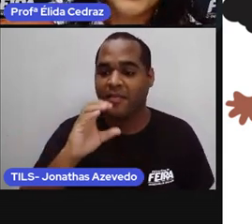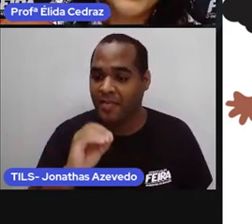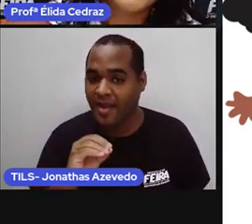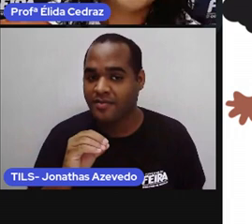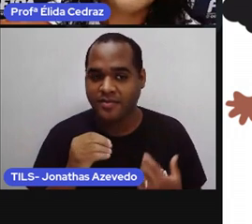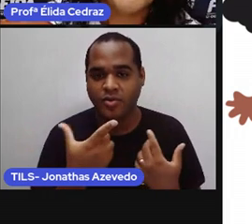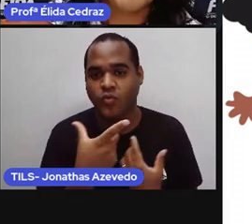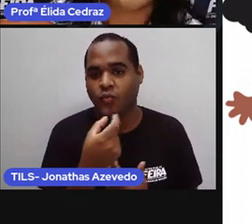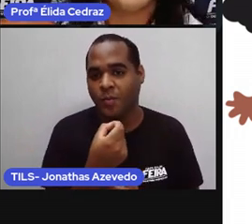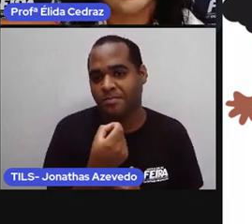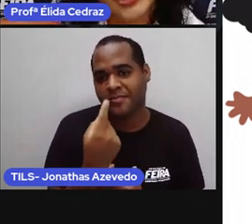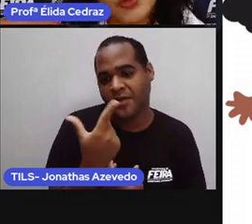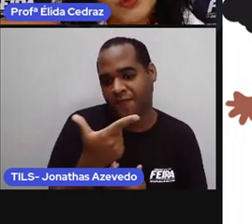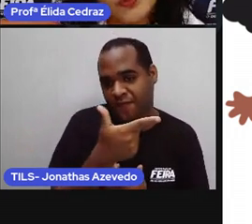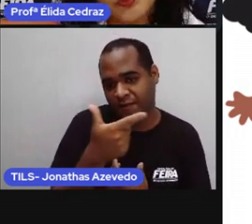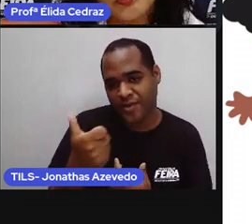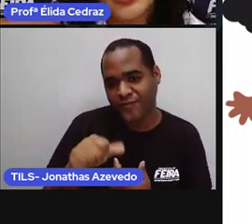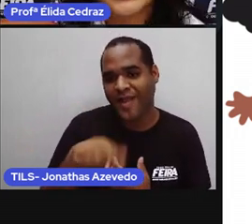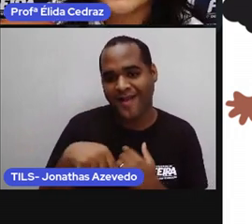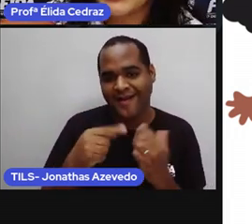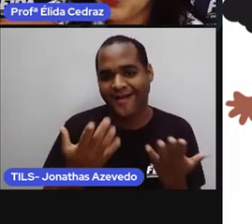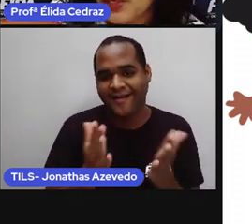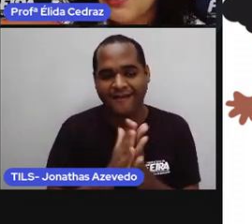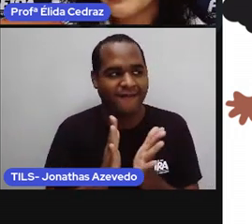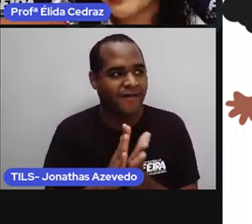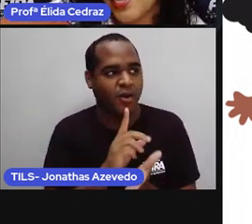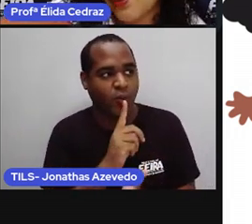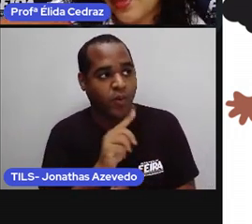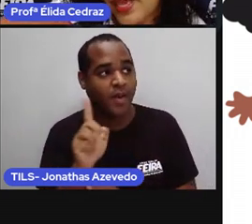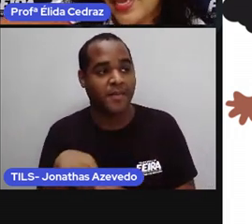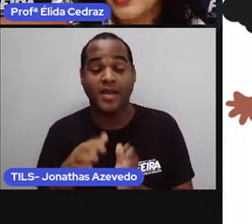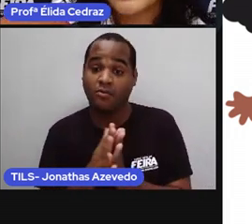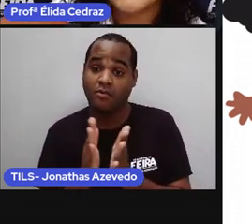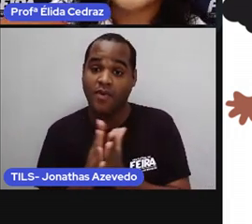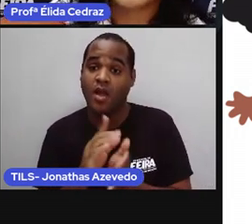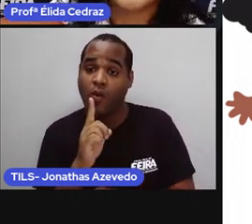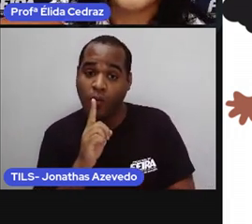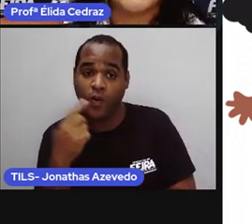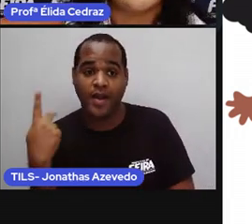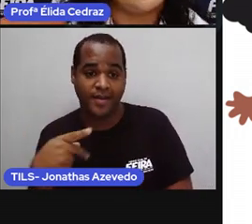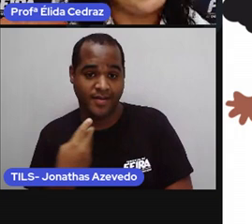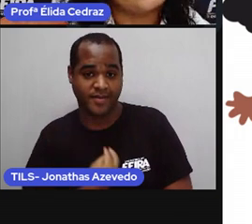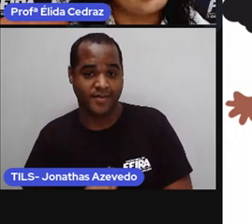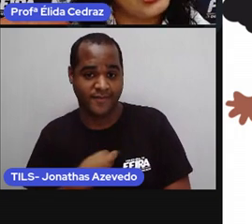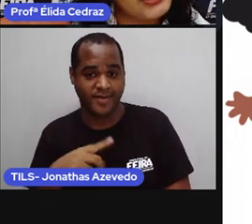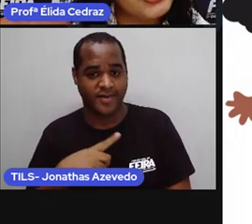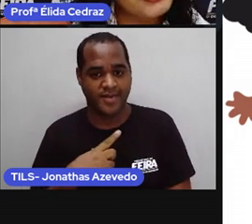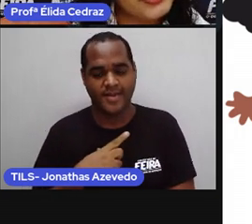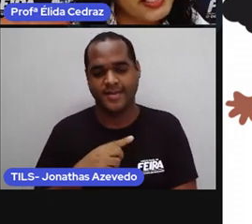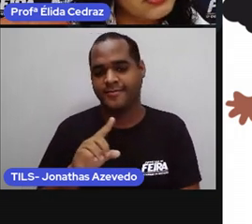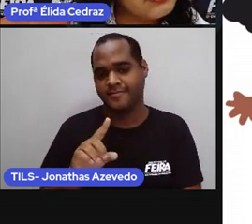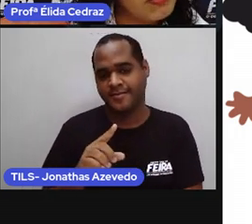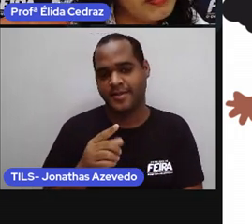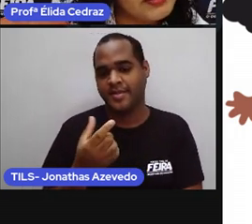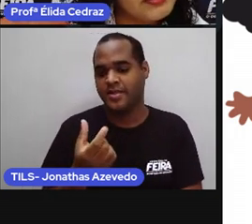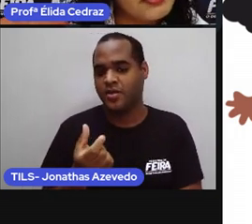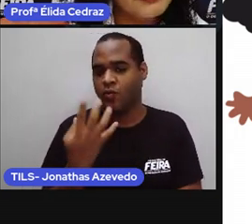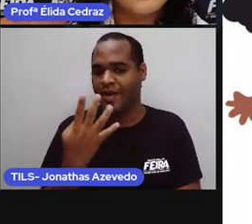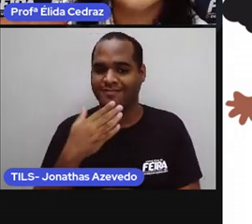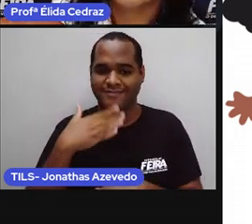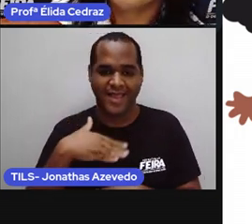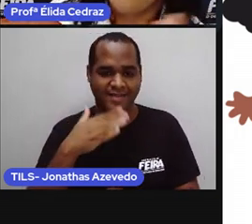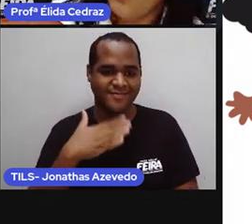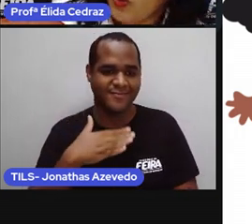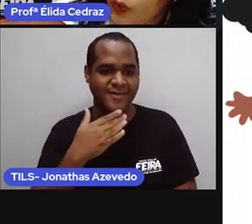de dois mil e vinte e um. E o aniversário dele será às dezesseis horas.